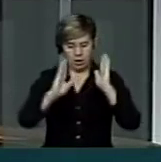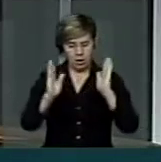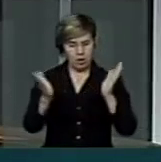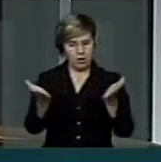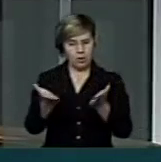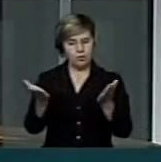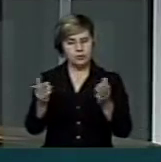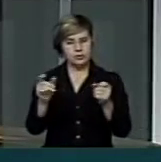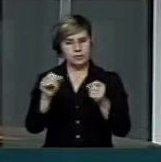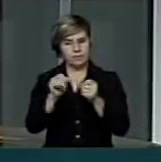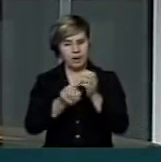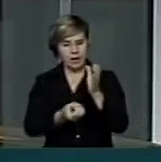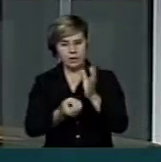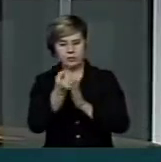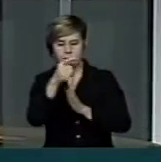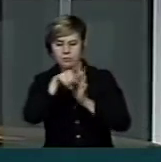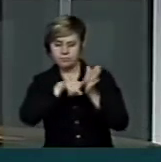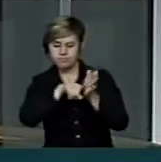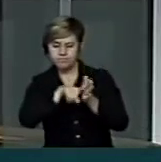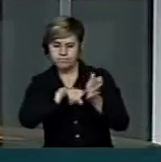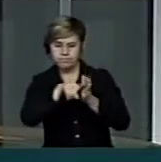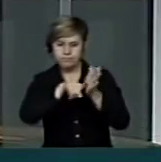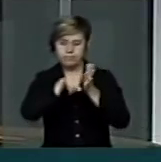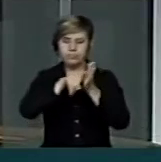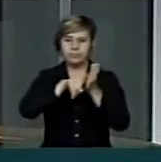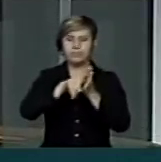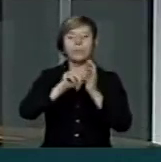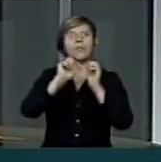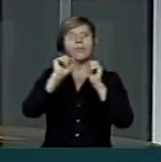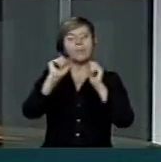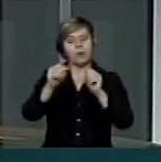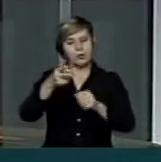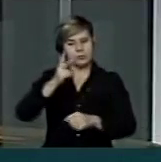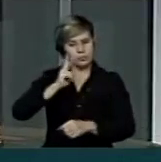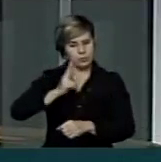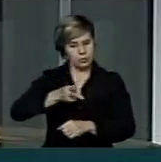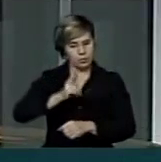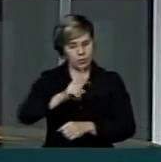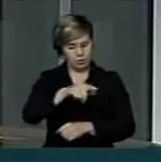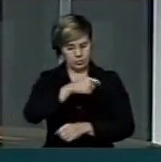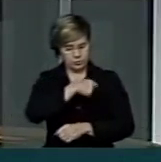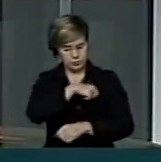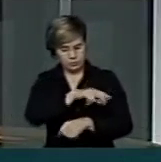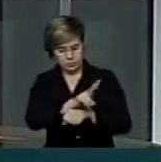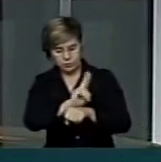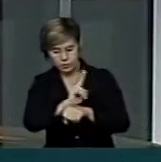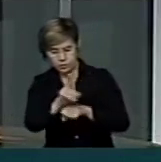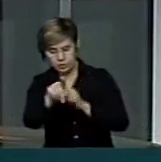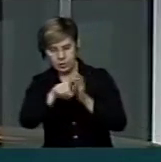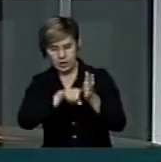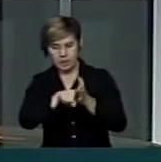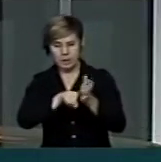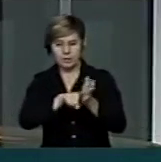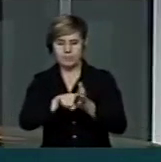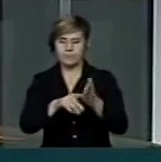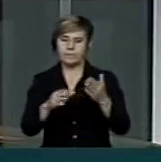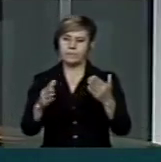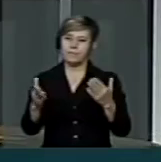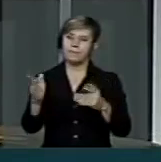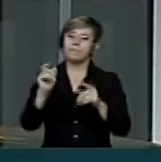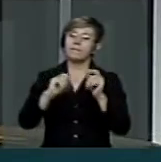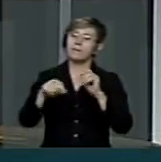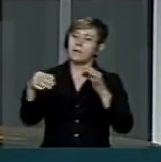realizam serviços de investigação possam continuar com esta atribuição. Quem é